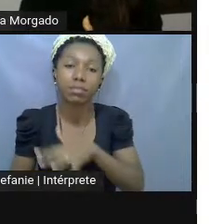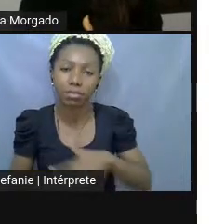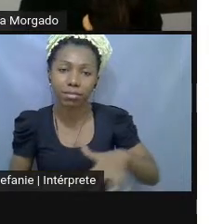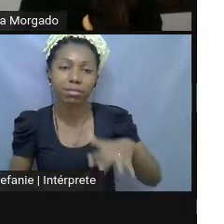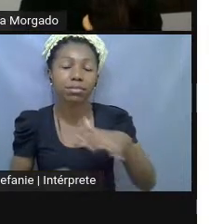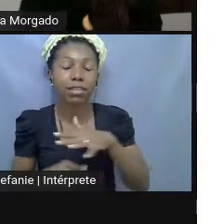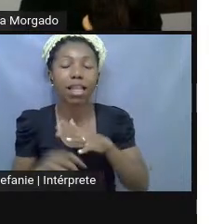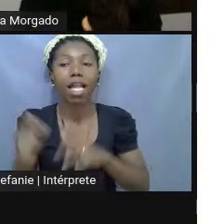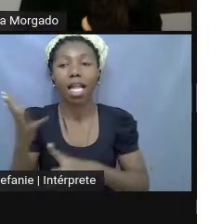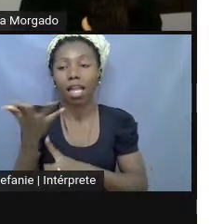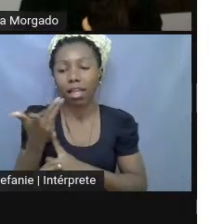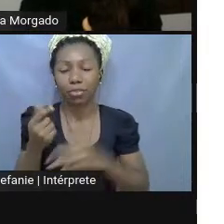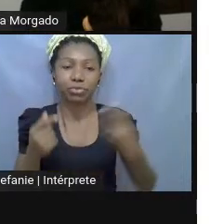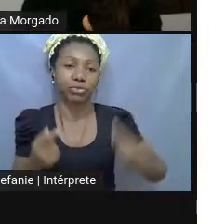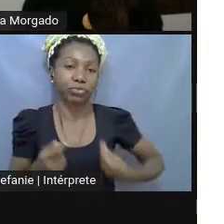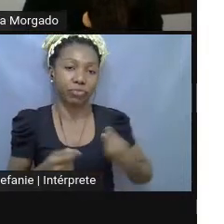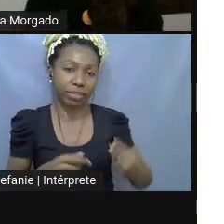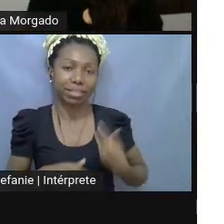arte e vida.